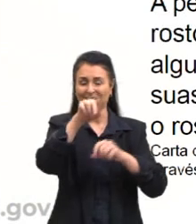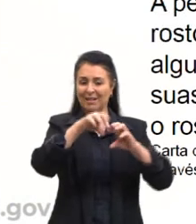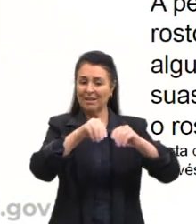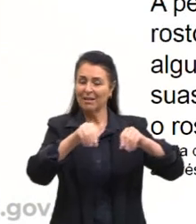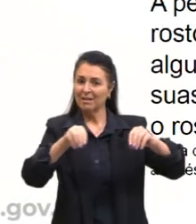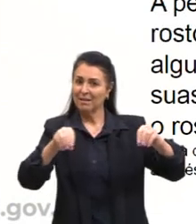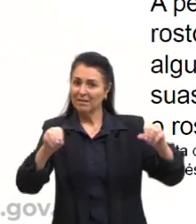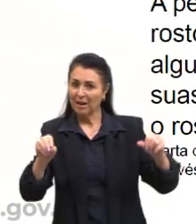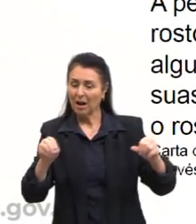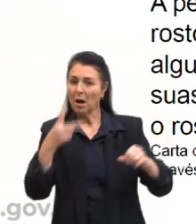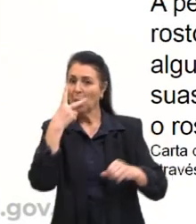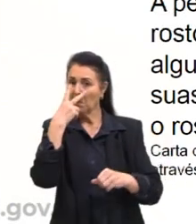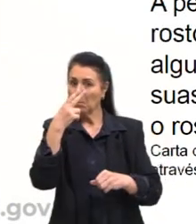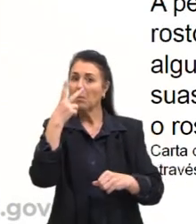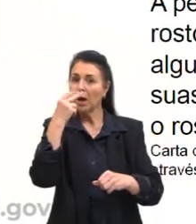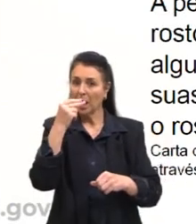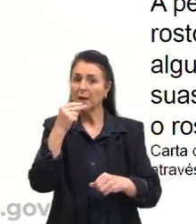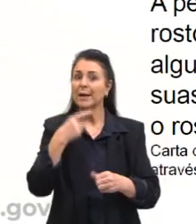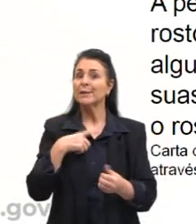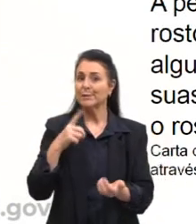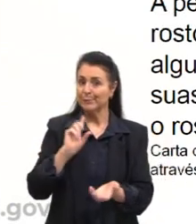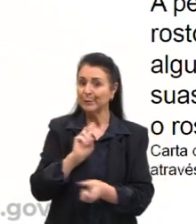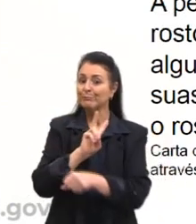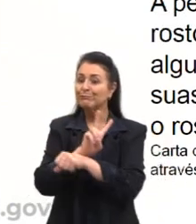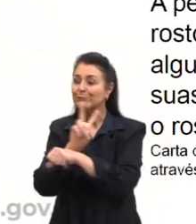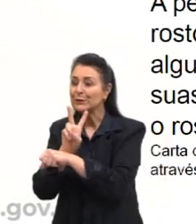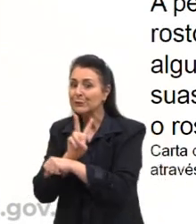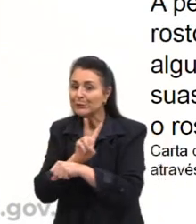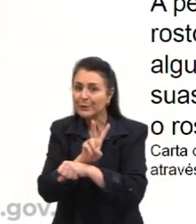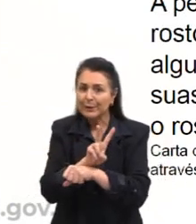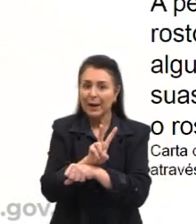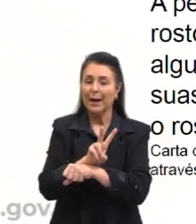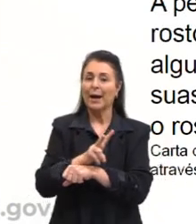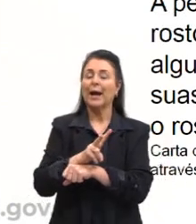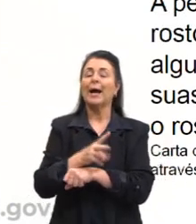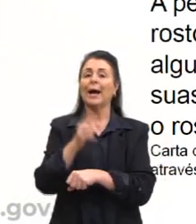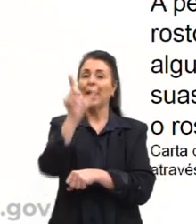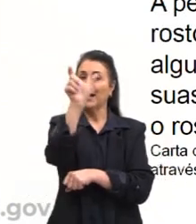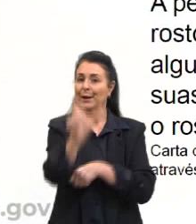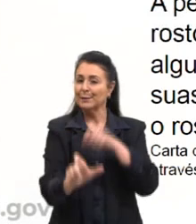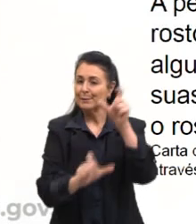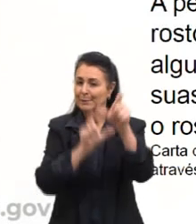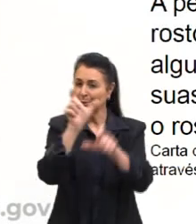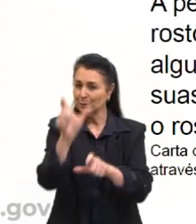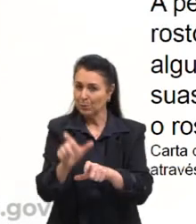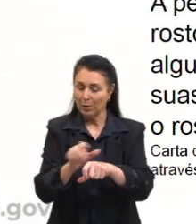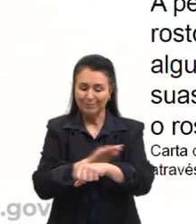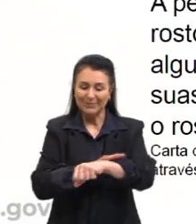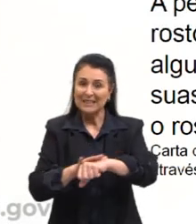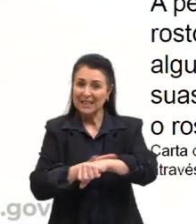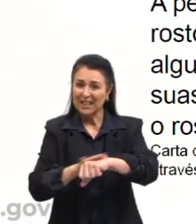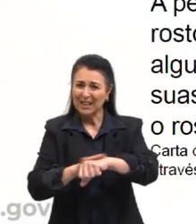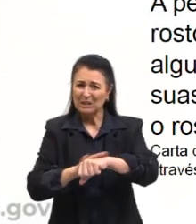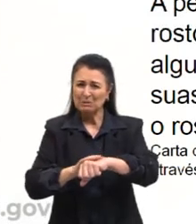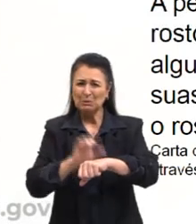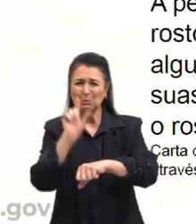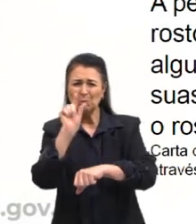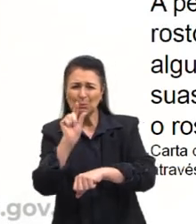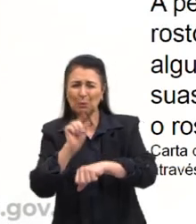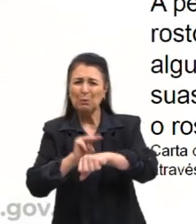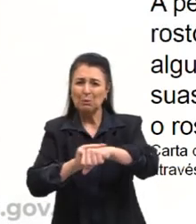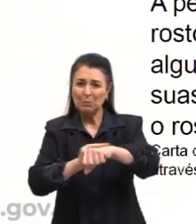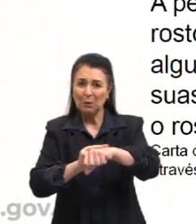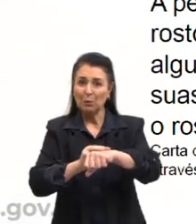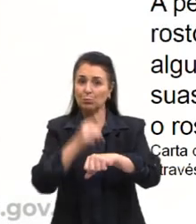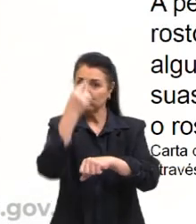parece que será salvar esta gente. A pele deles é parda e um pouco avermelhada, tem rostos e narizes bem